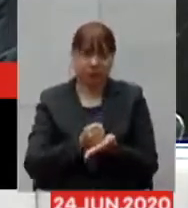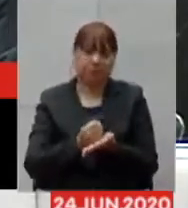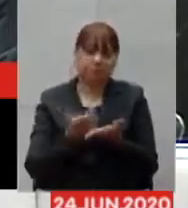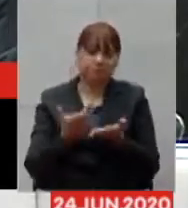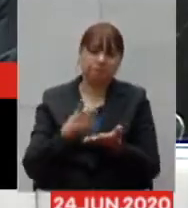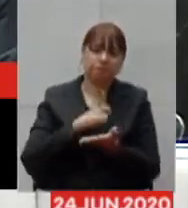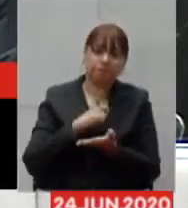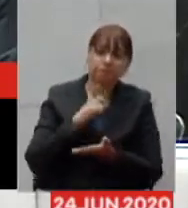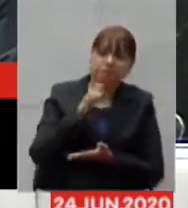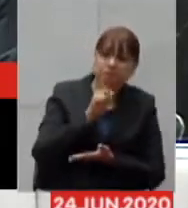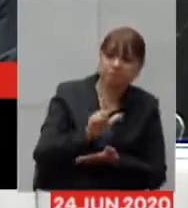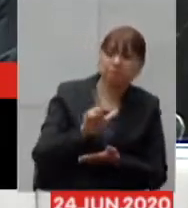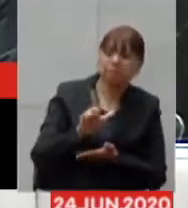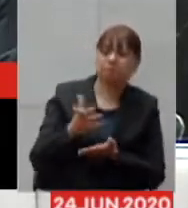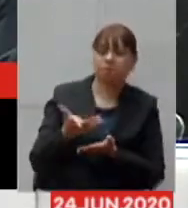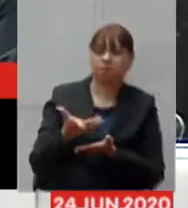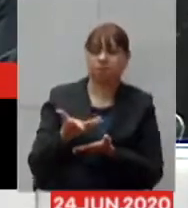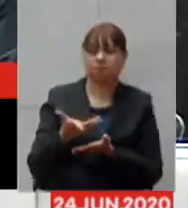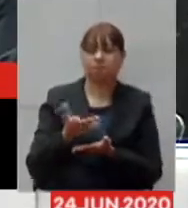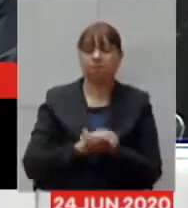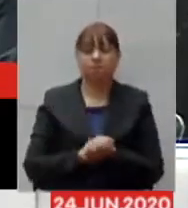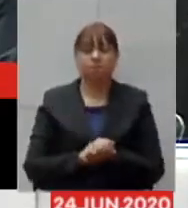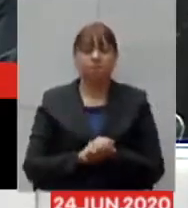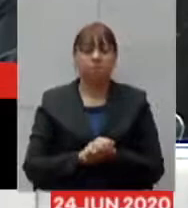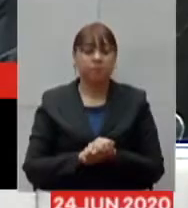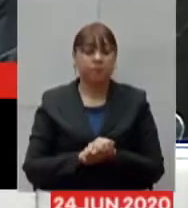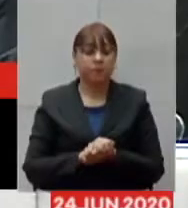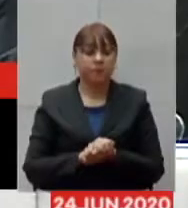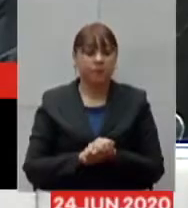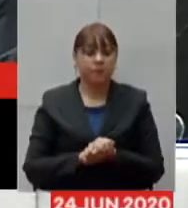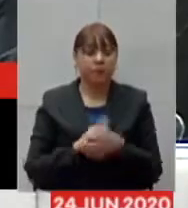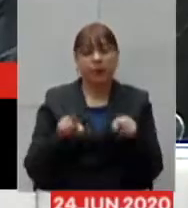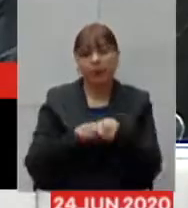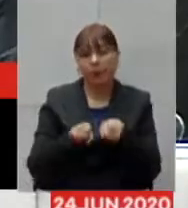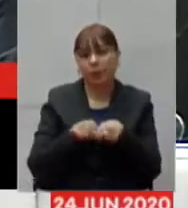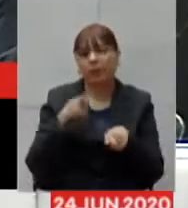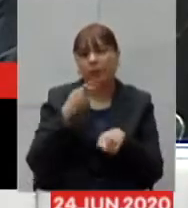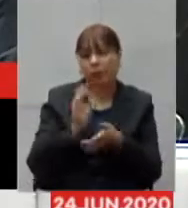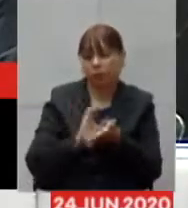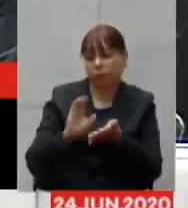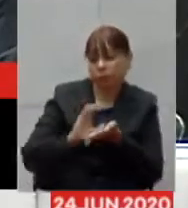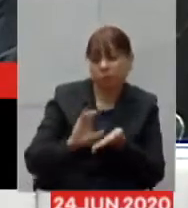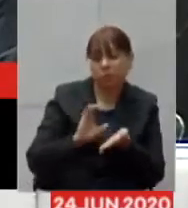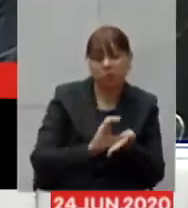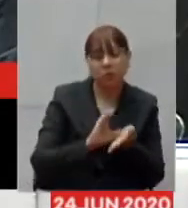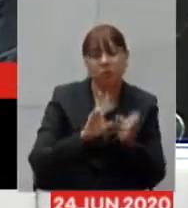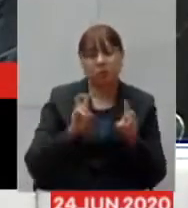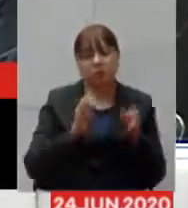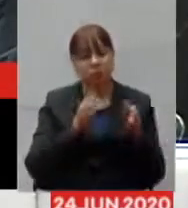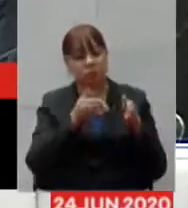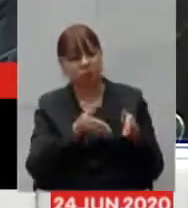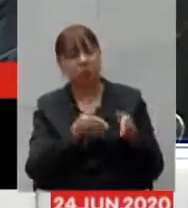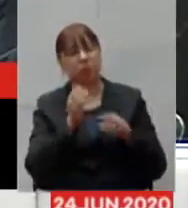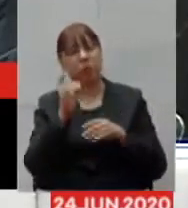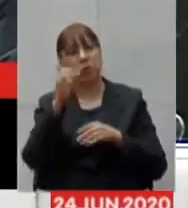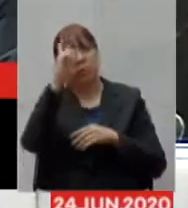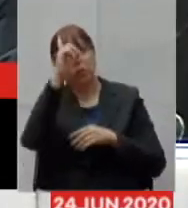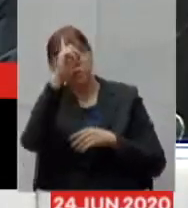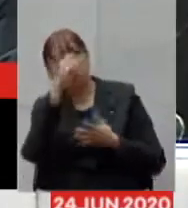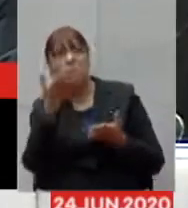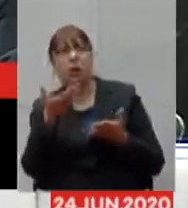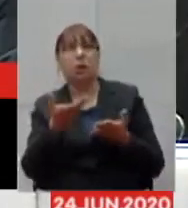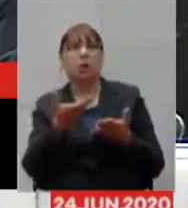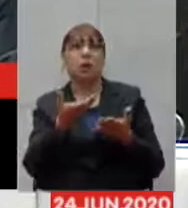quando nós falamos né a respeito dos recursos para os hospitais que que